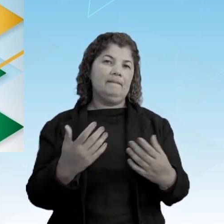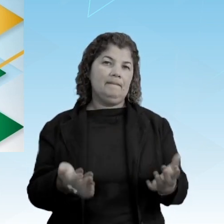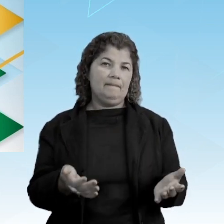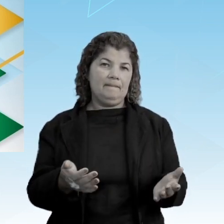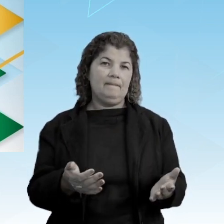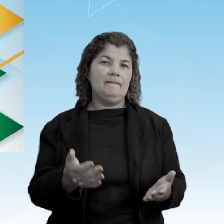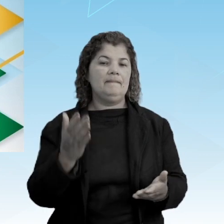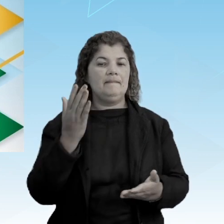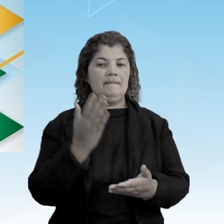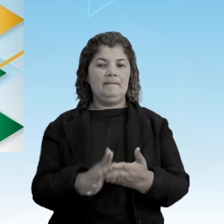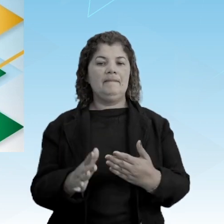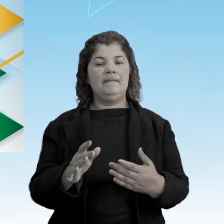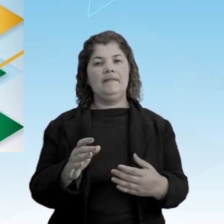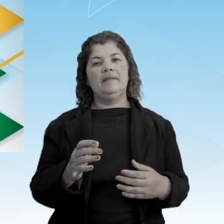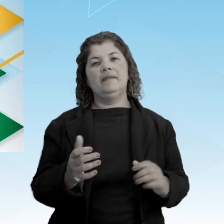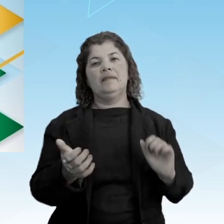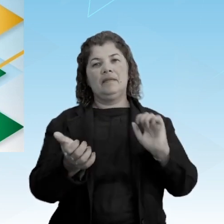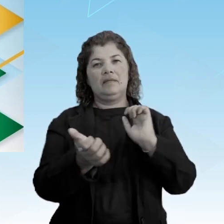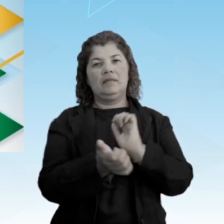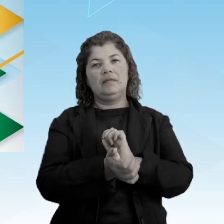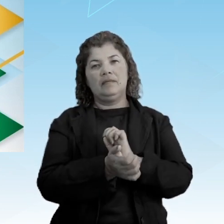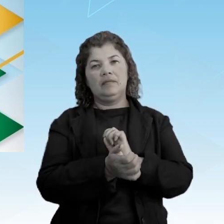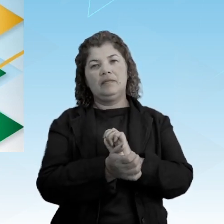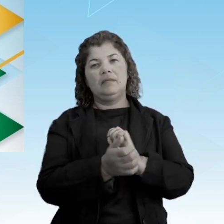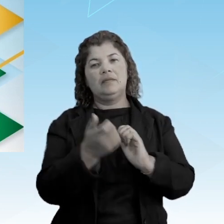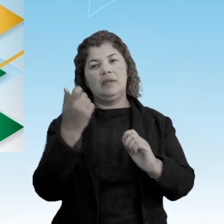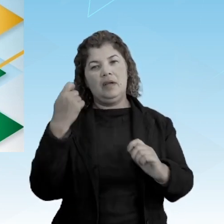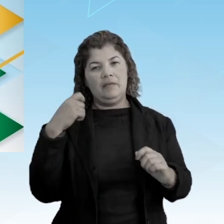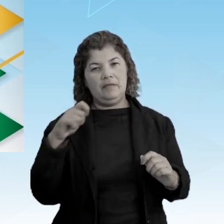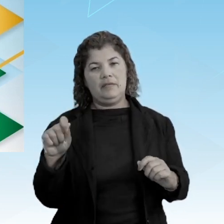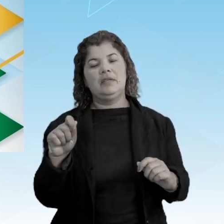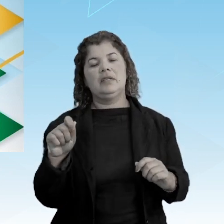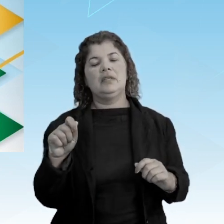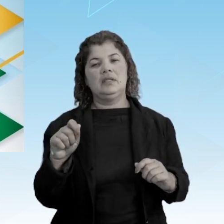do tráfico africano escravizado em um prazo de 3 anos.